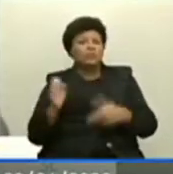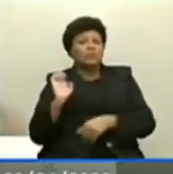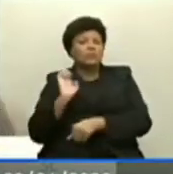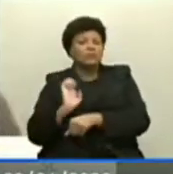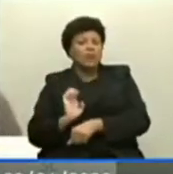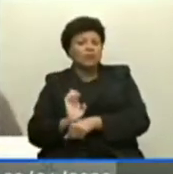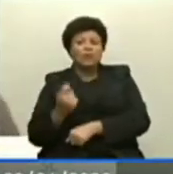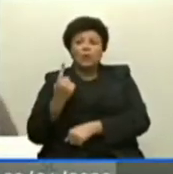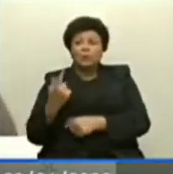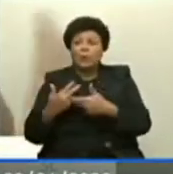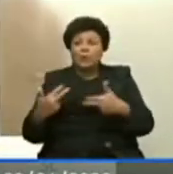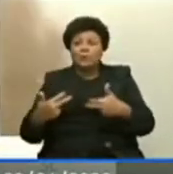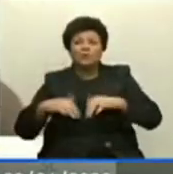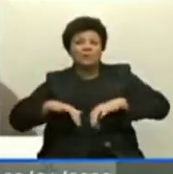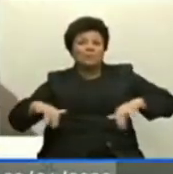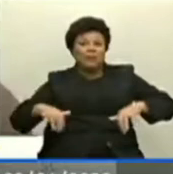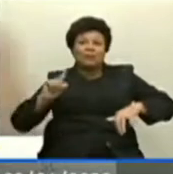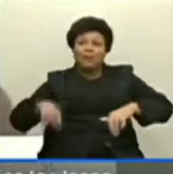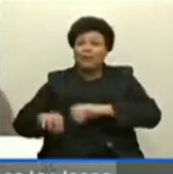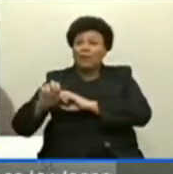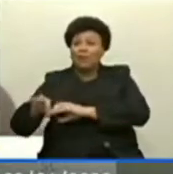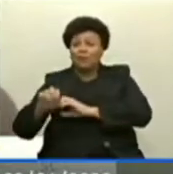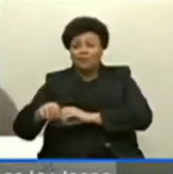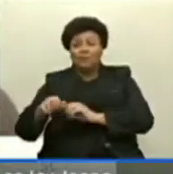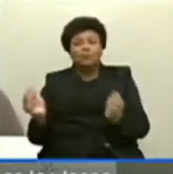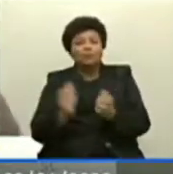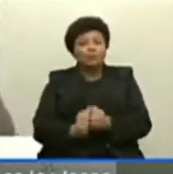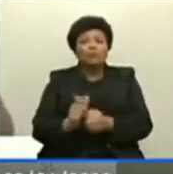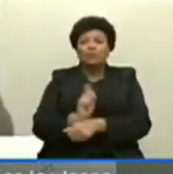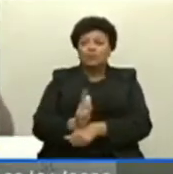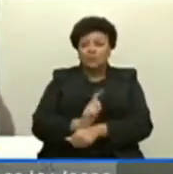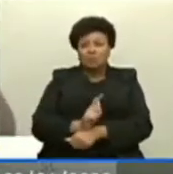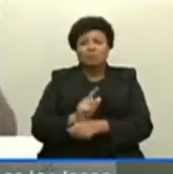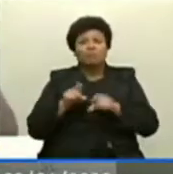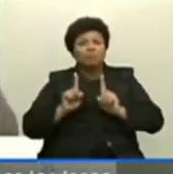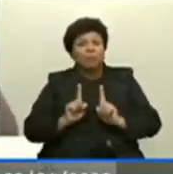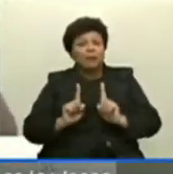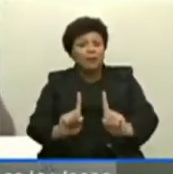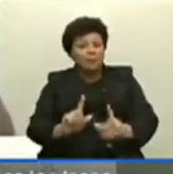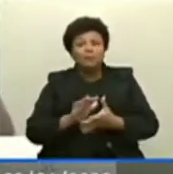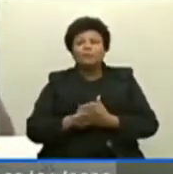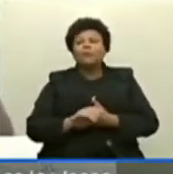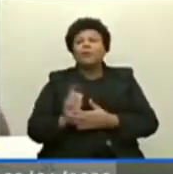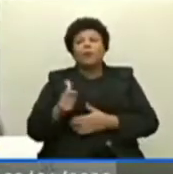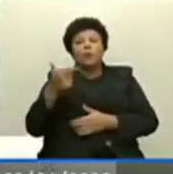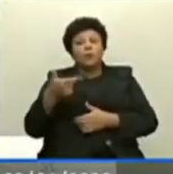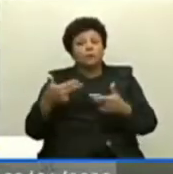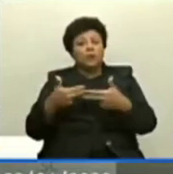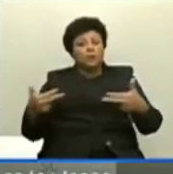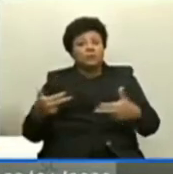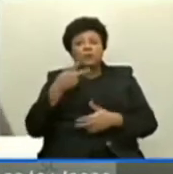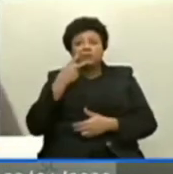coisa não isola a outra. É a educação com a gestão andando junta. Outra coisa que eu coloco aqui é,